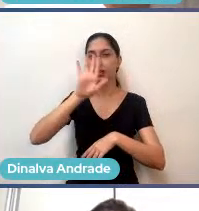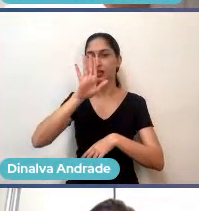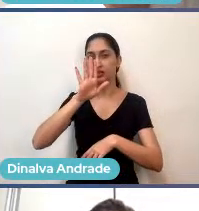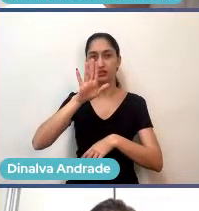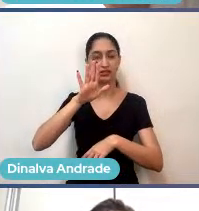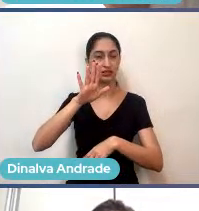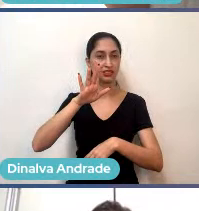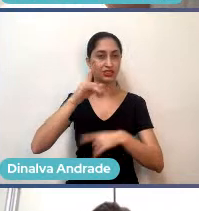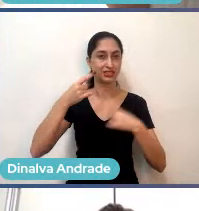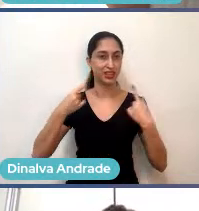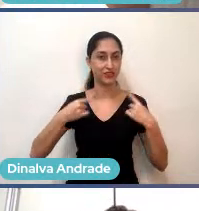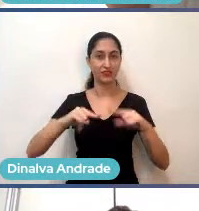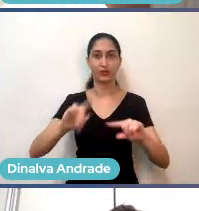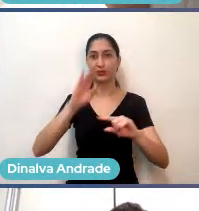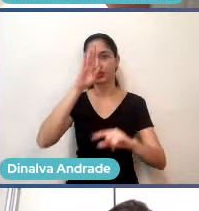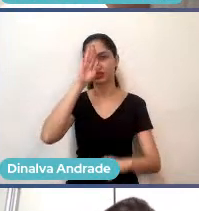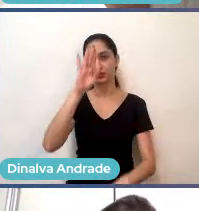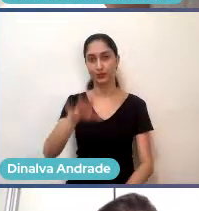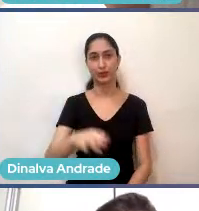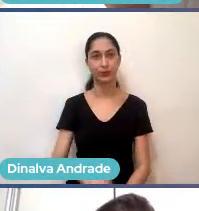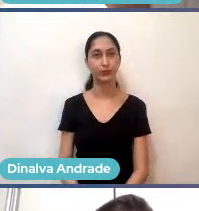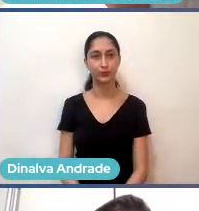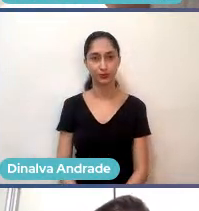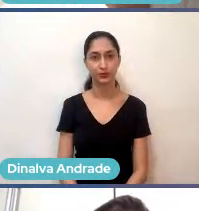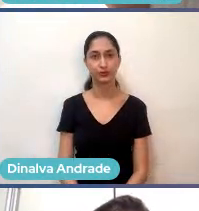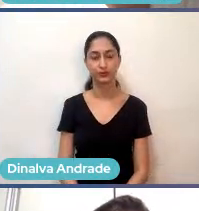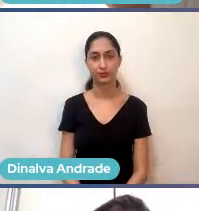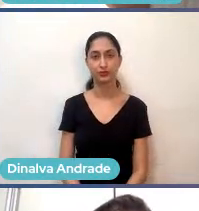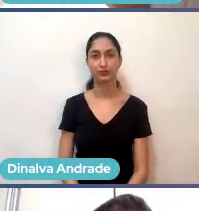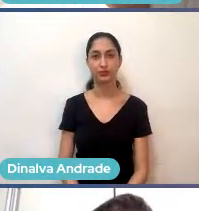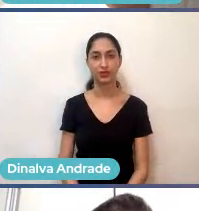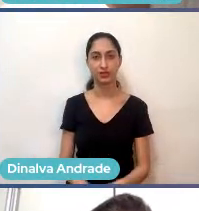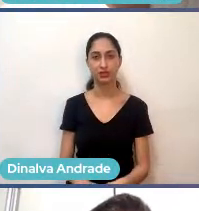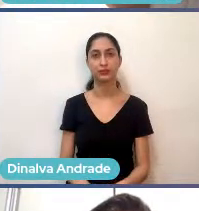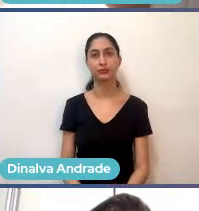bem desafiador, de verdade, sabe? Porque tem hora